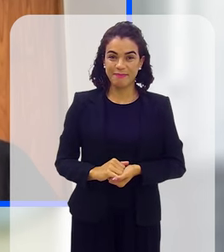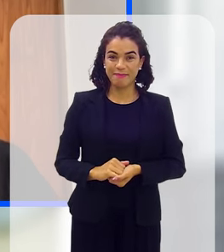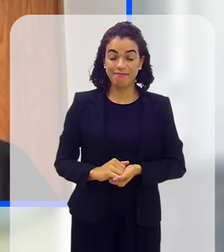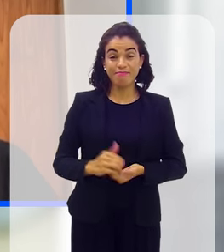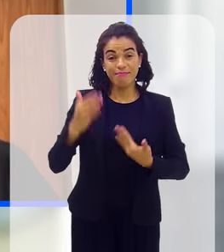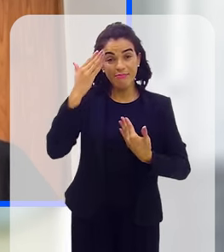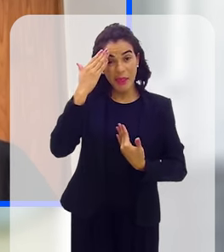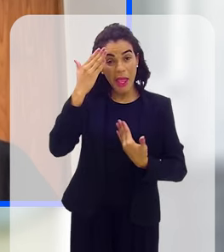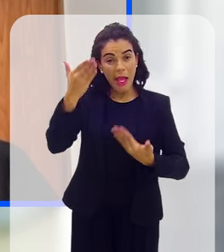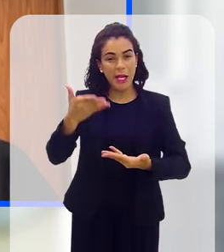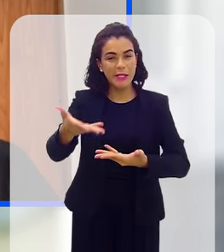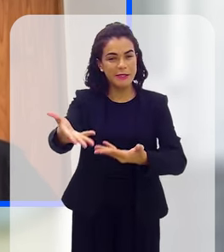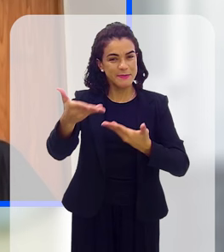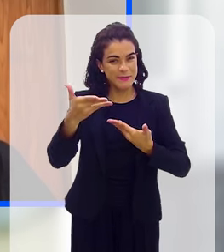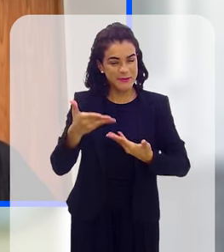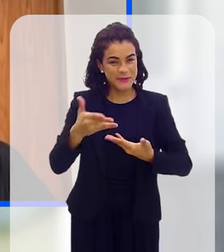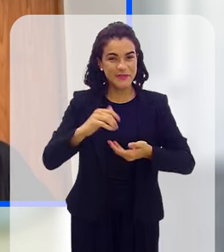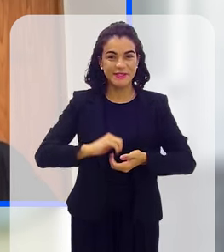Agradeço pelo convite.